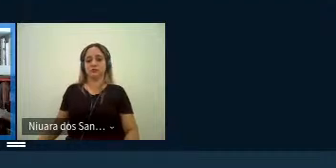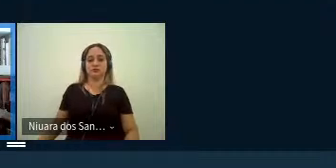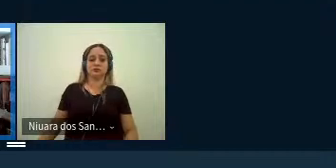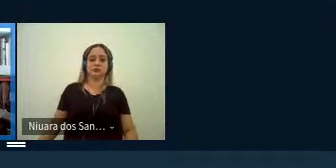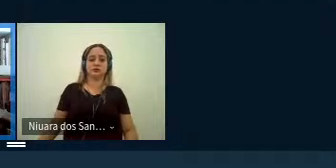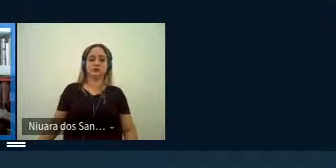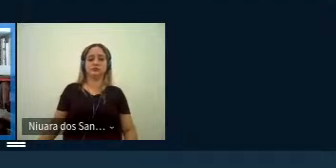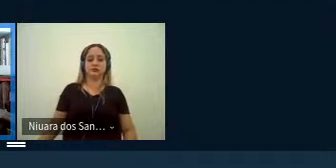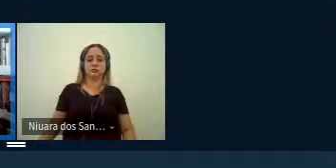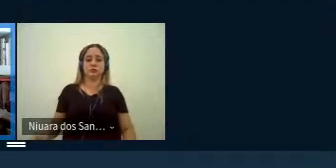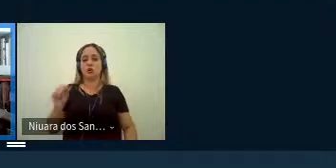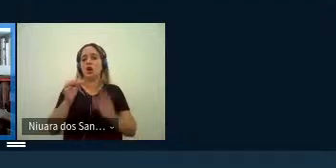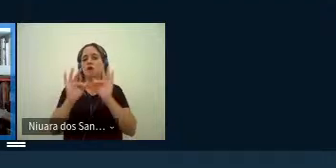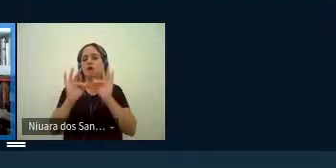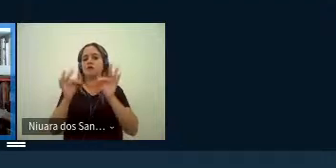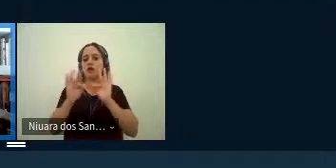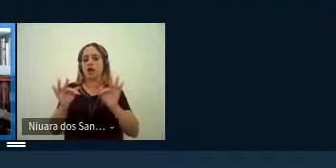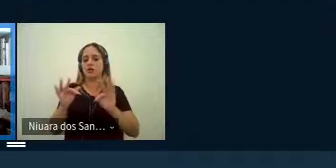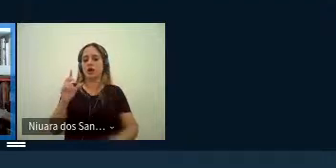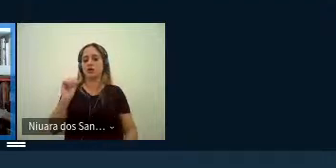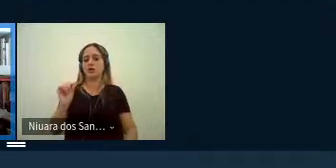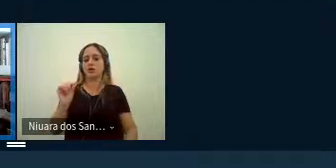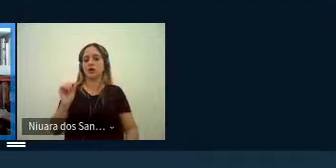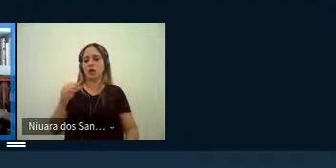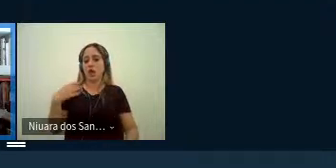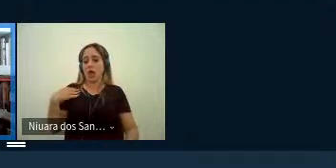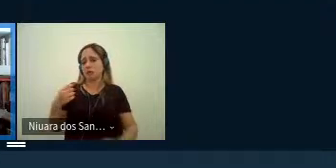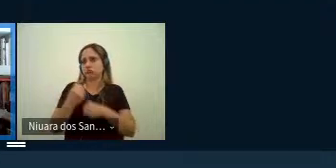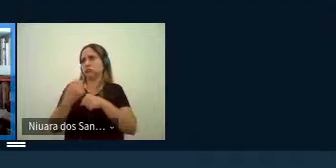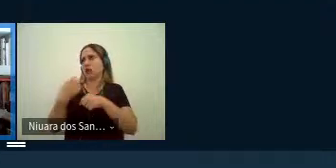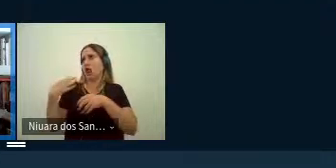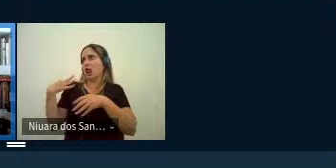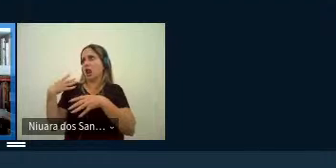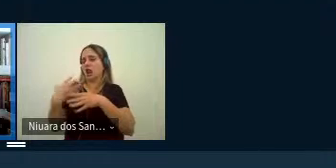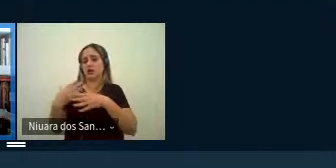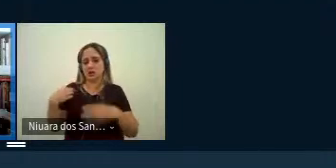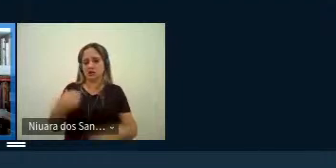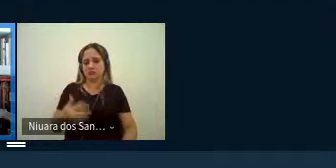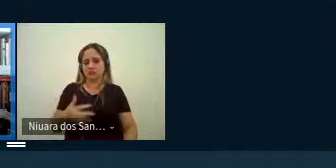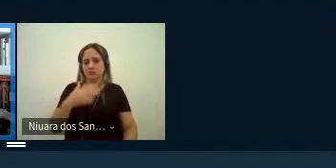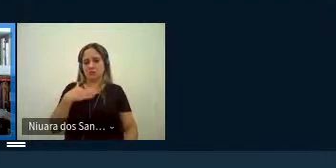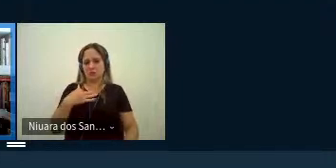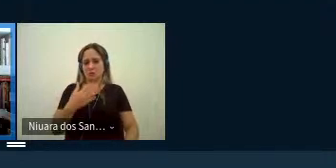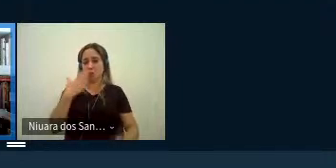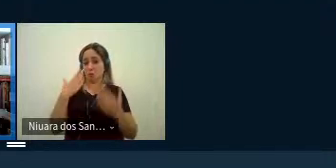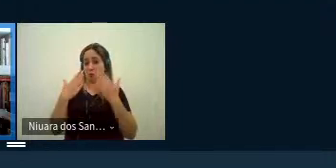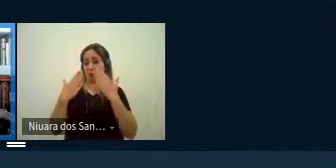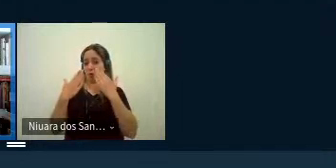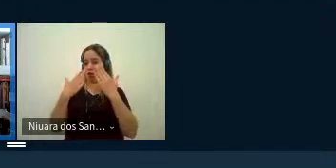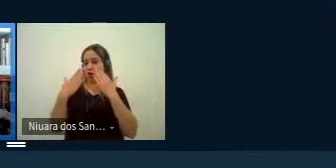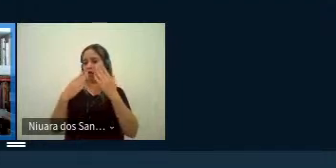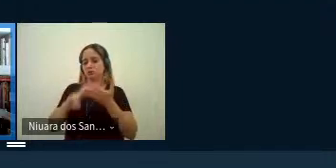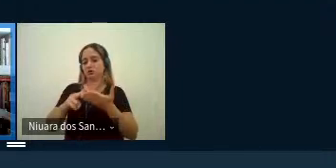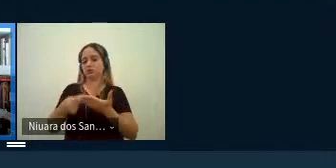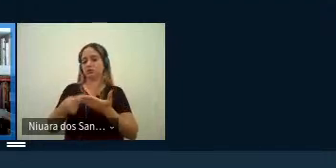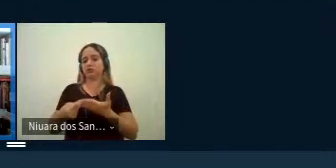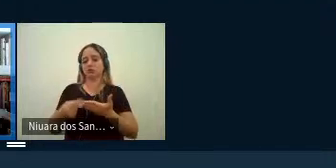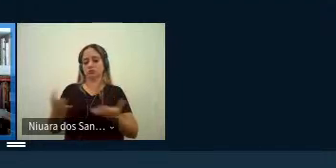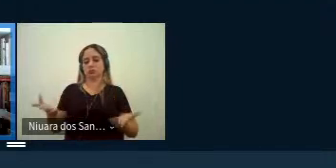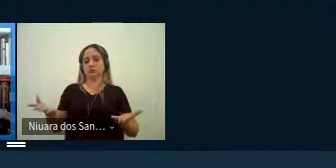infidelis né há séculos tem incentivado uma atitude de suspeita em relação à tradução aparentemente